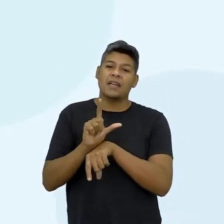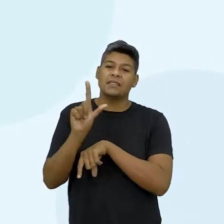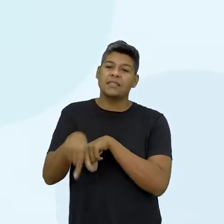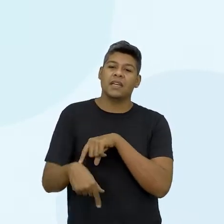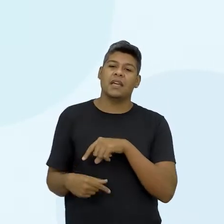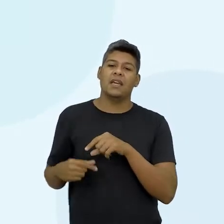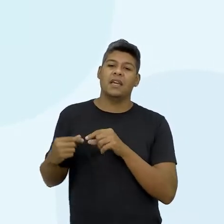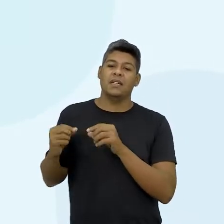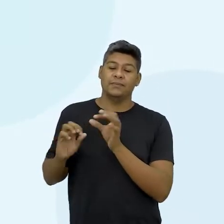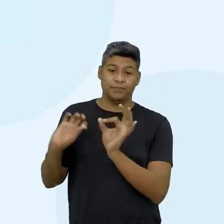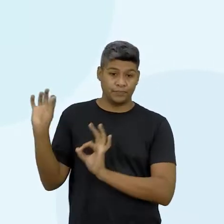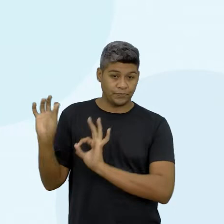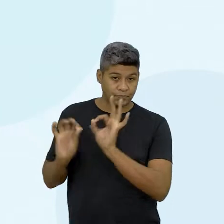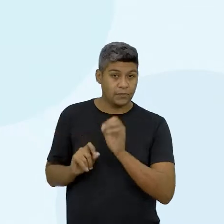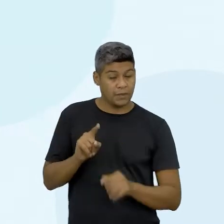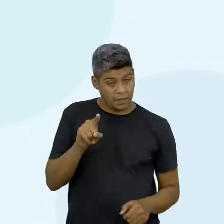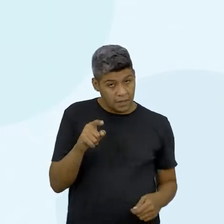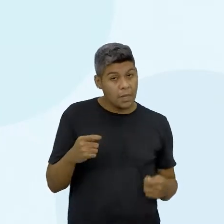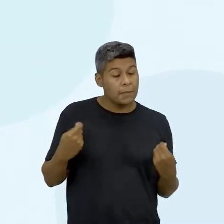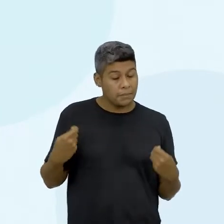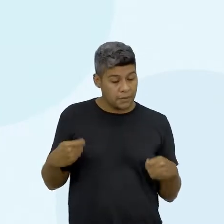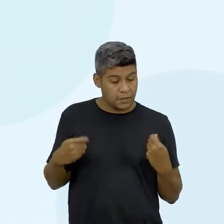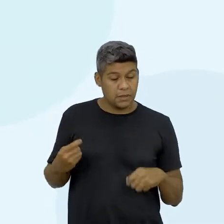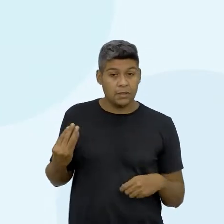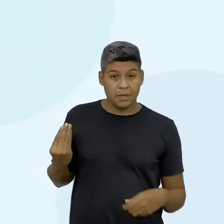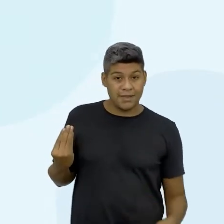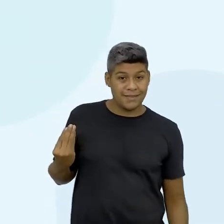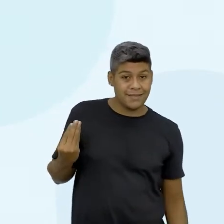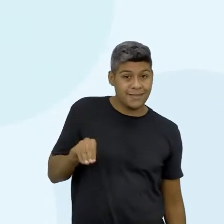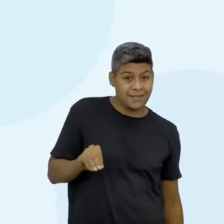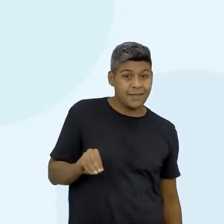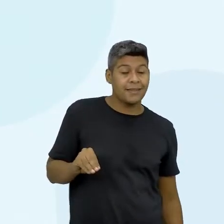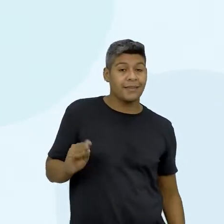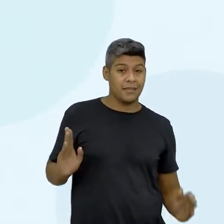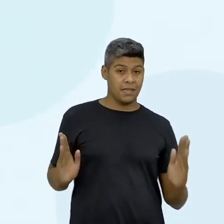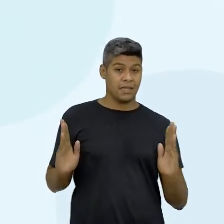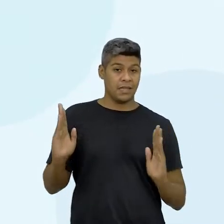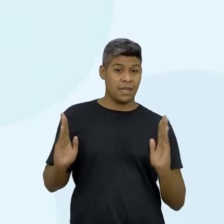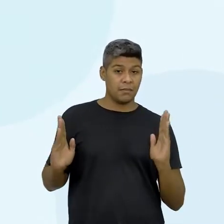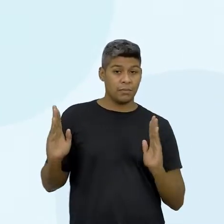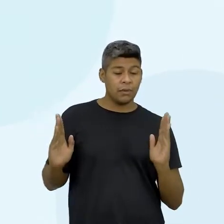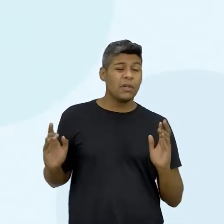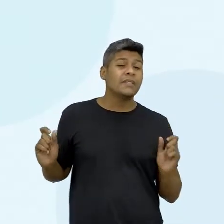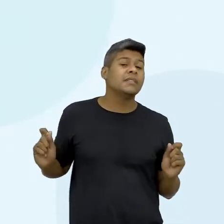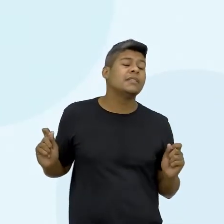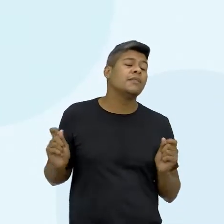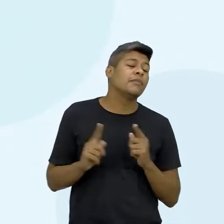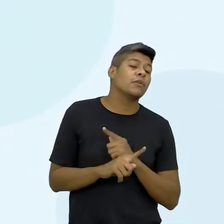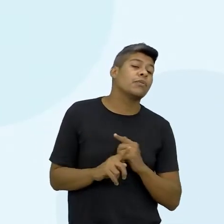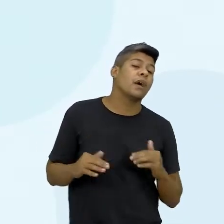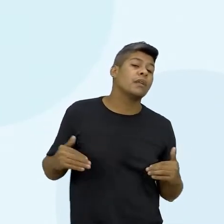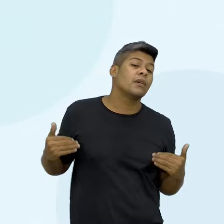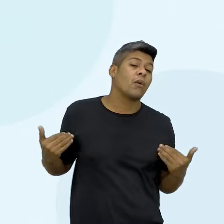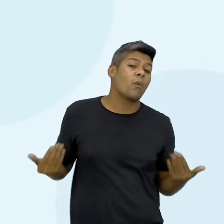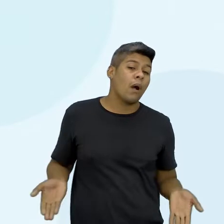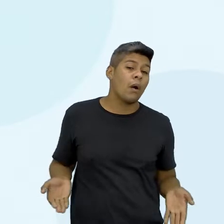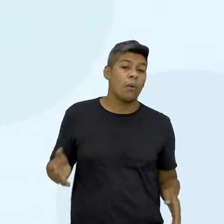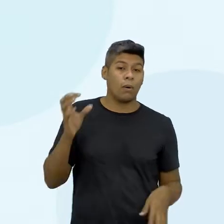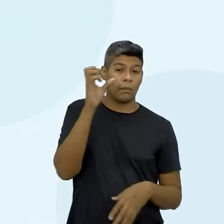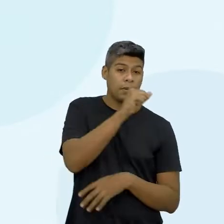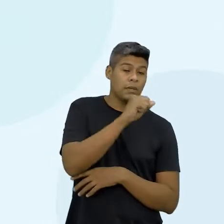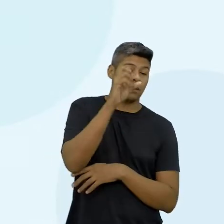E aí, vocês devem inserir nesta linha do tempo, suas dificuldades no aprendizado